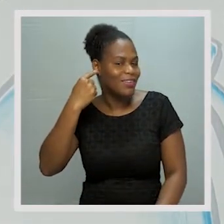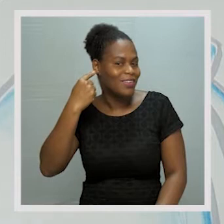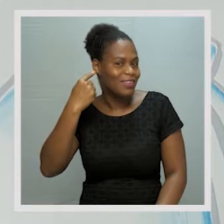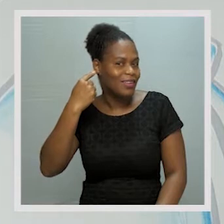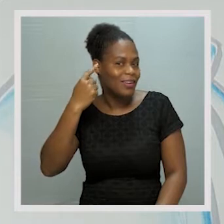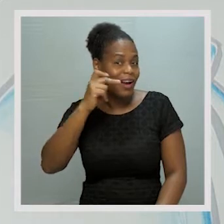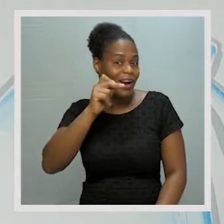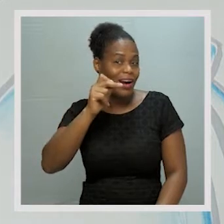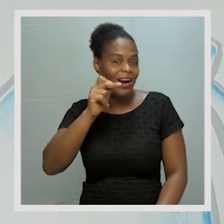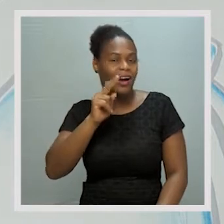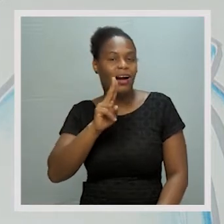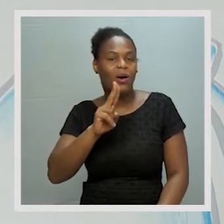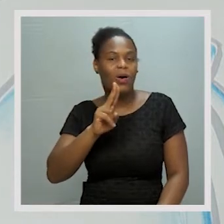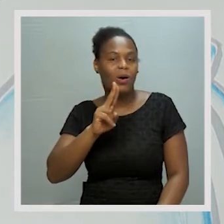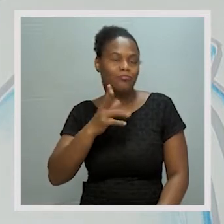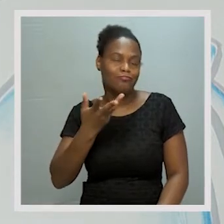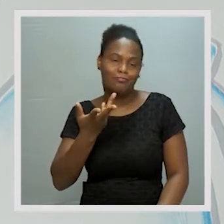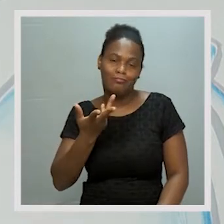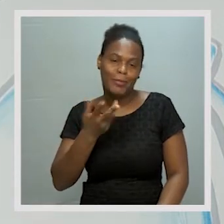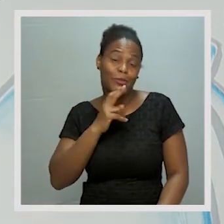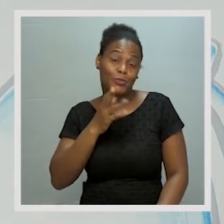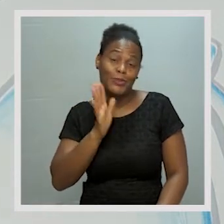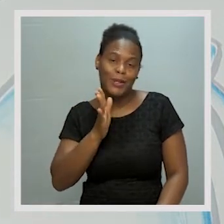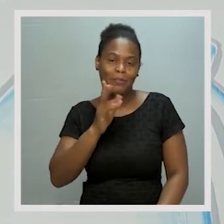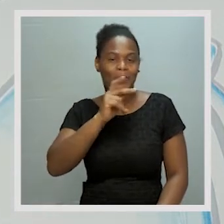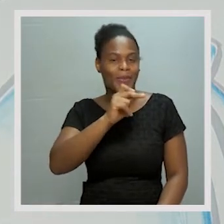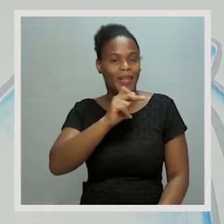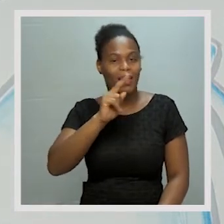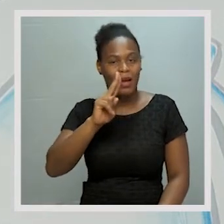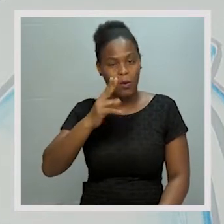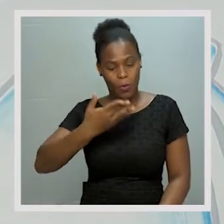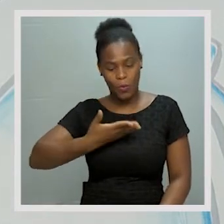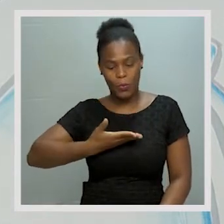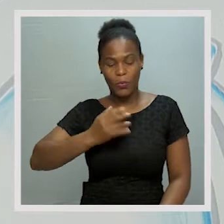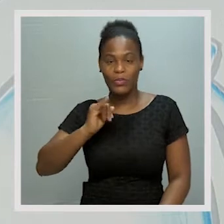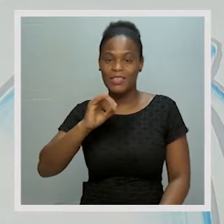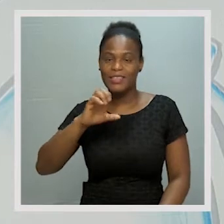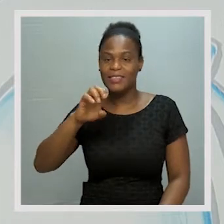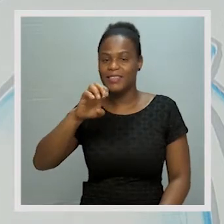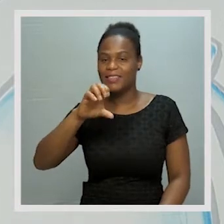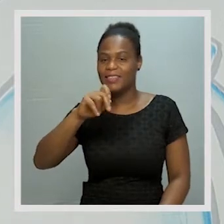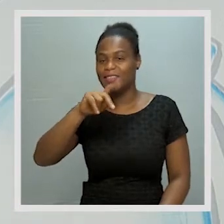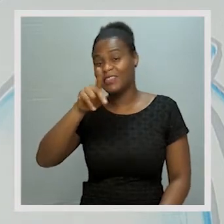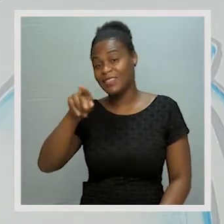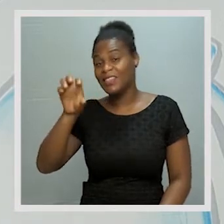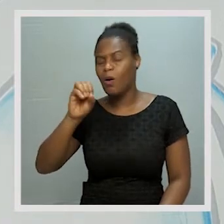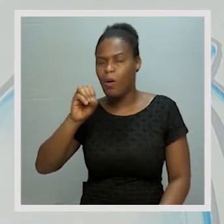qual é o órgão que surge na vossa cabecinha? Exatamente.